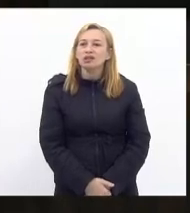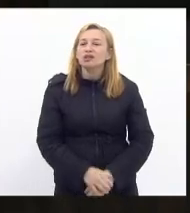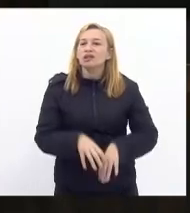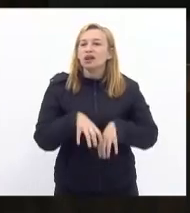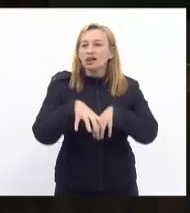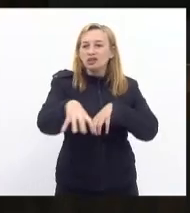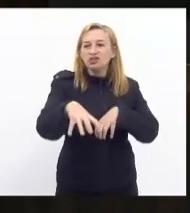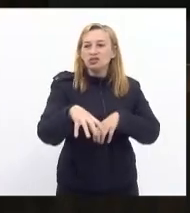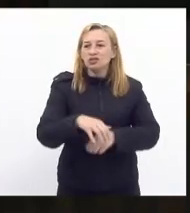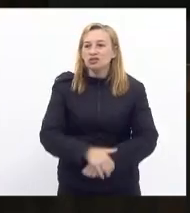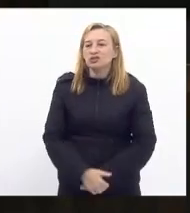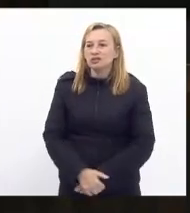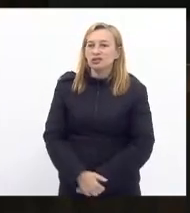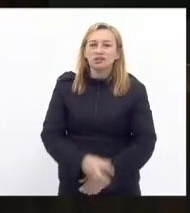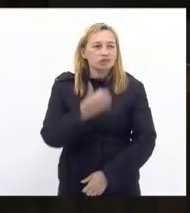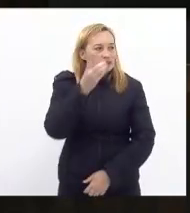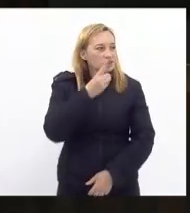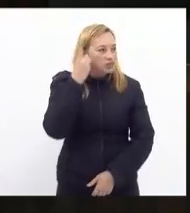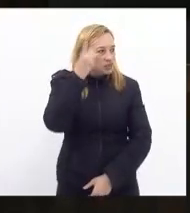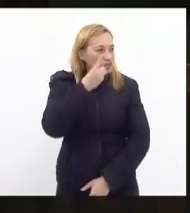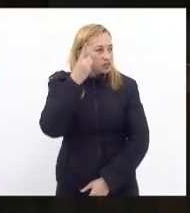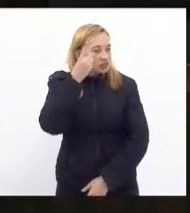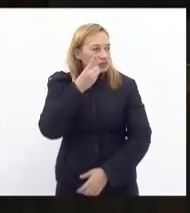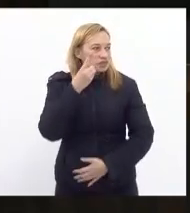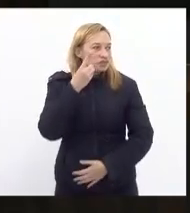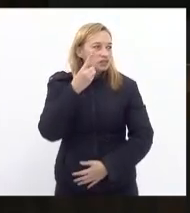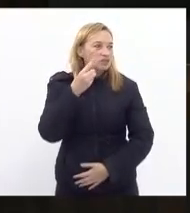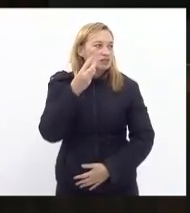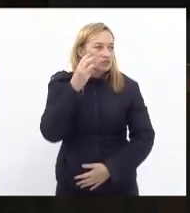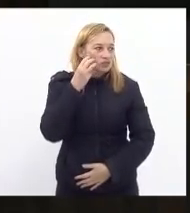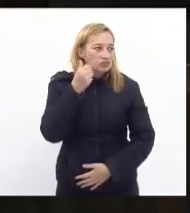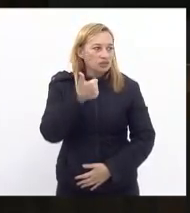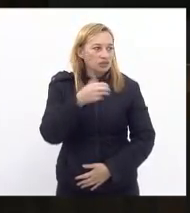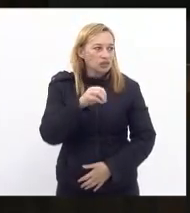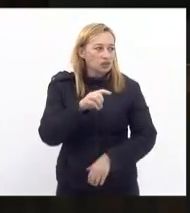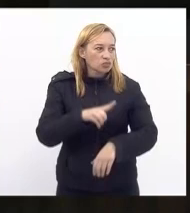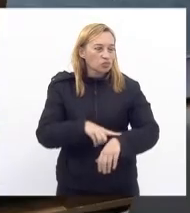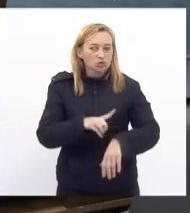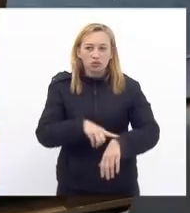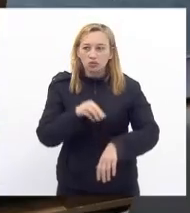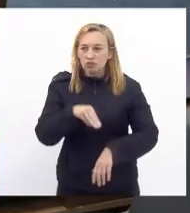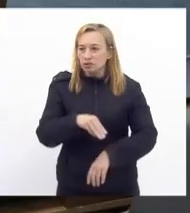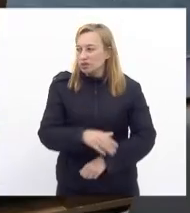remota deputado Valdeque vossa excelência conta com 10 minutos para sua exposição